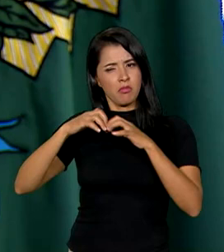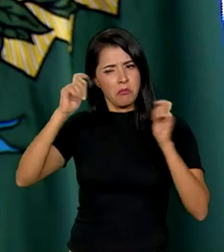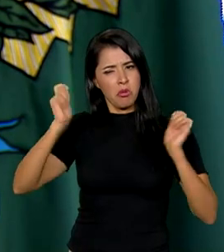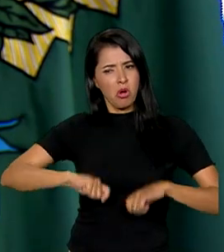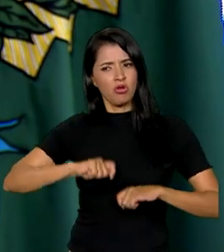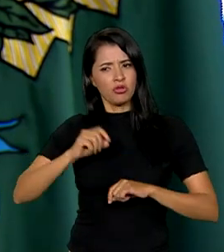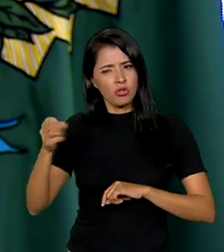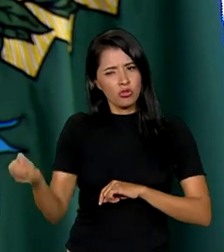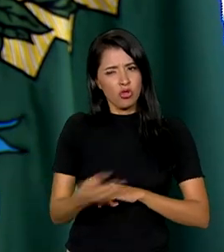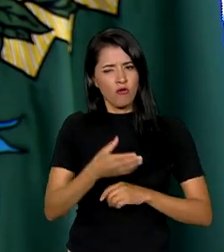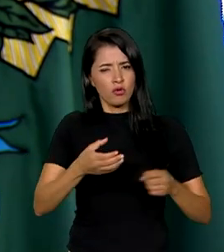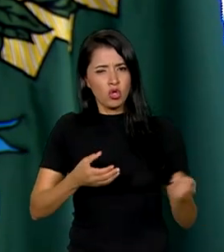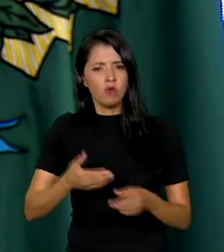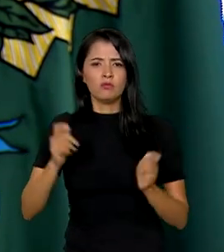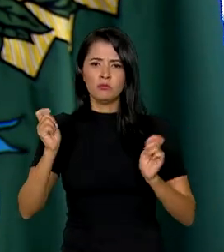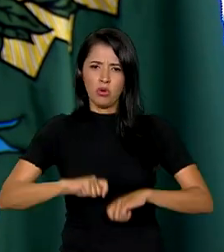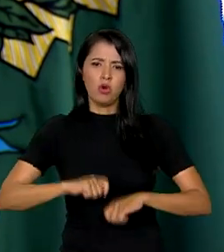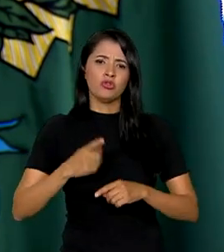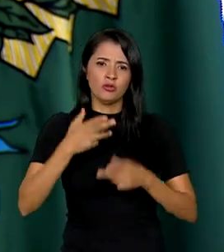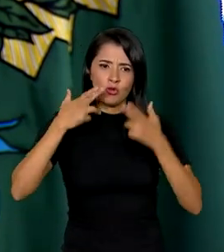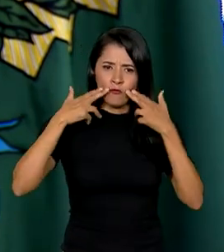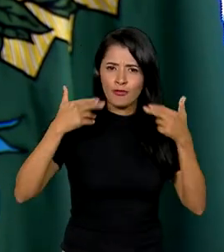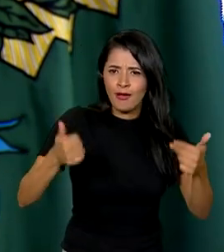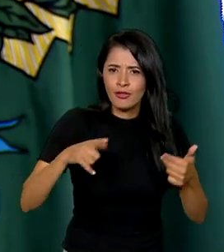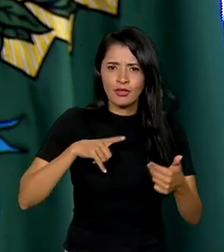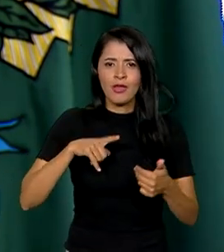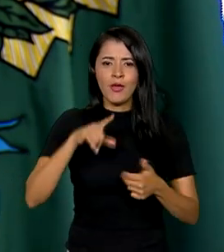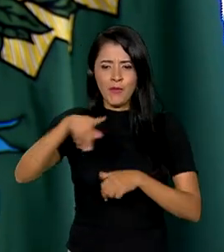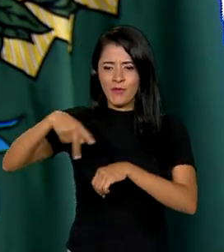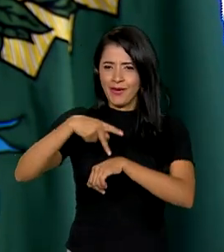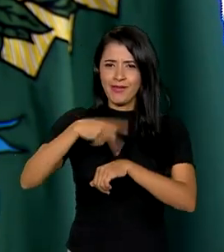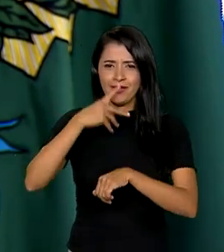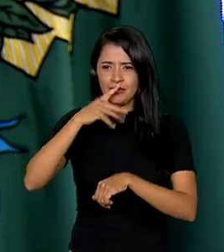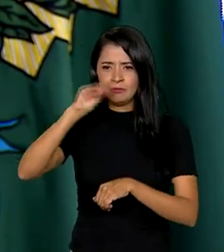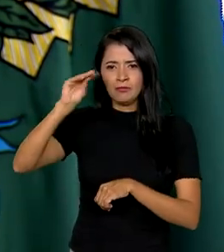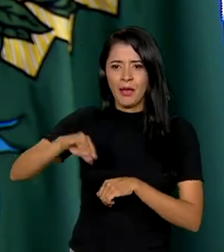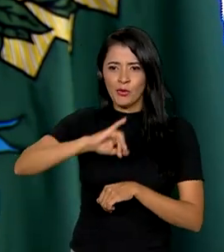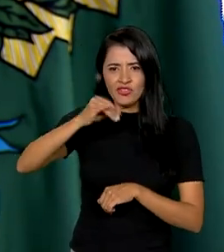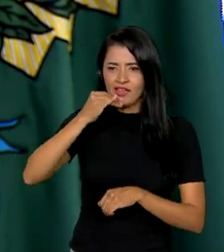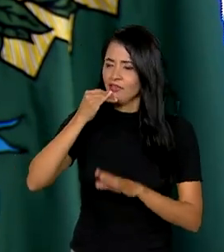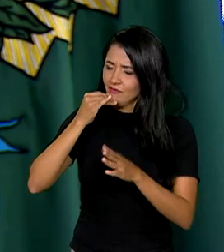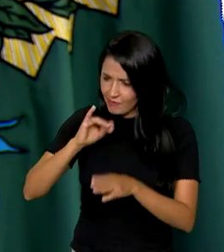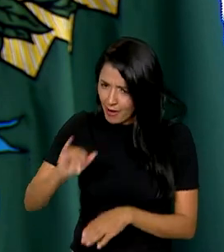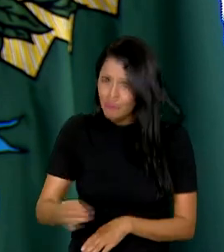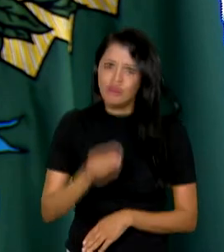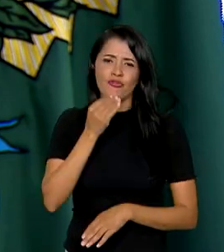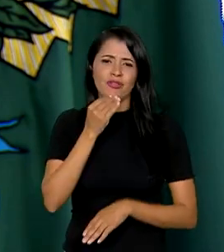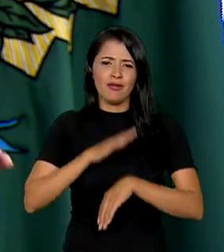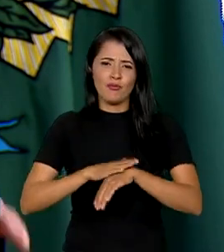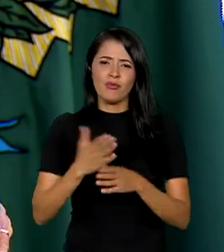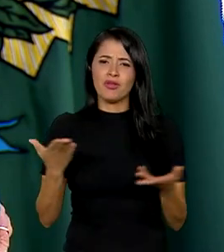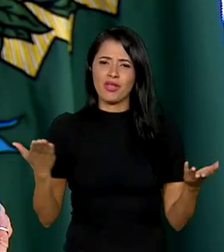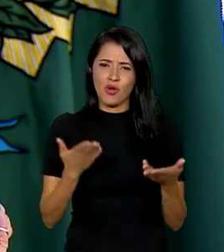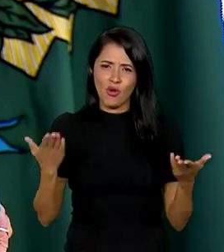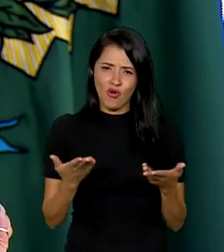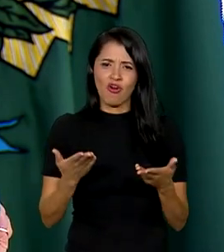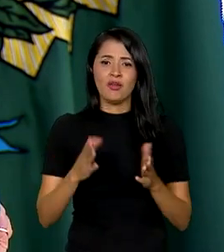para inovar, um país que não vai jogar fora a oportunidade nesse primeiro quarto do século XXI.